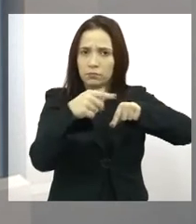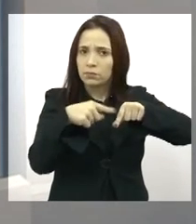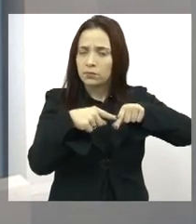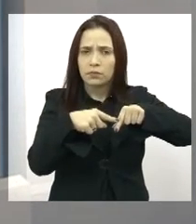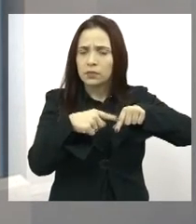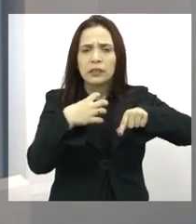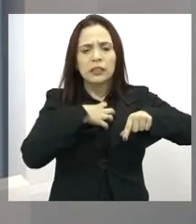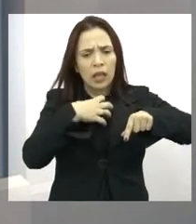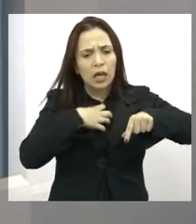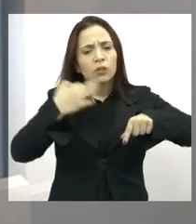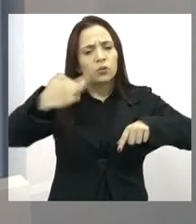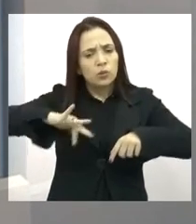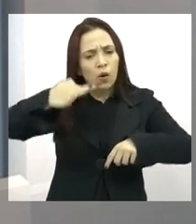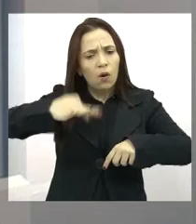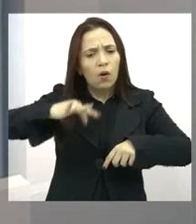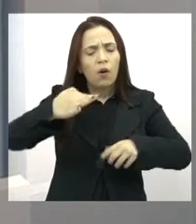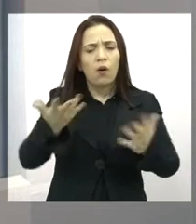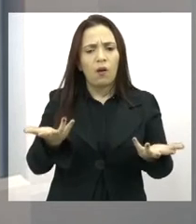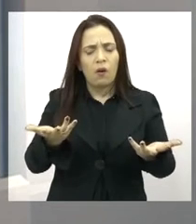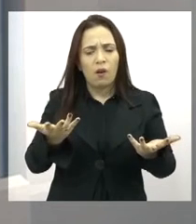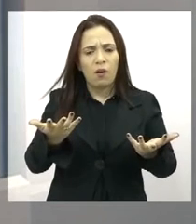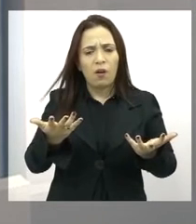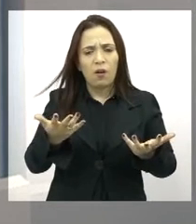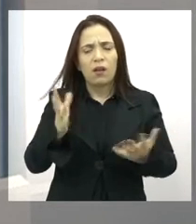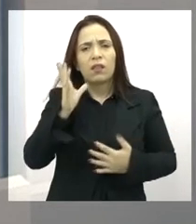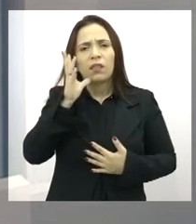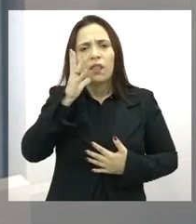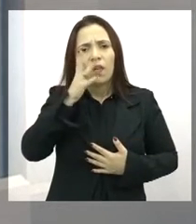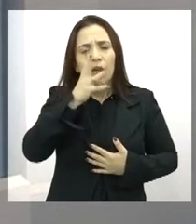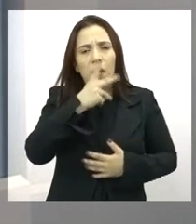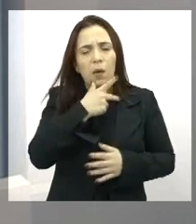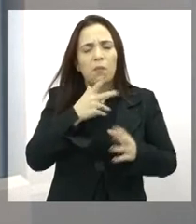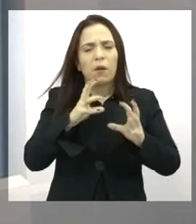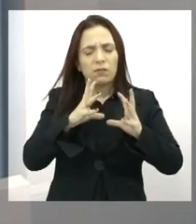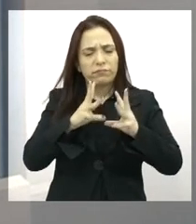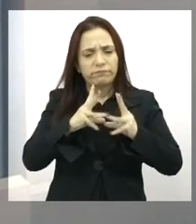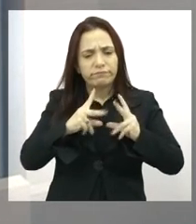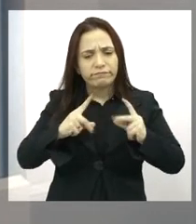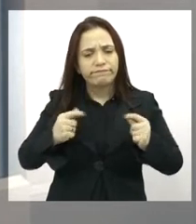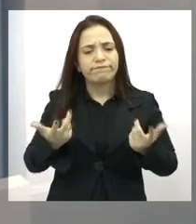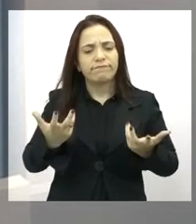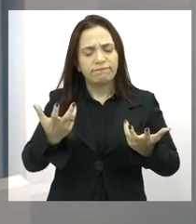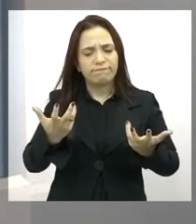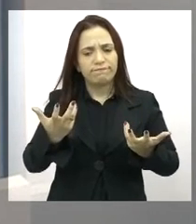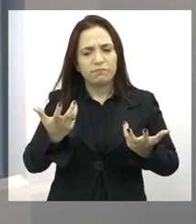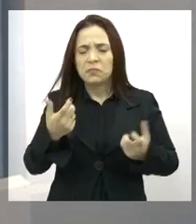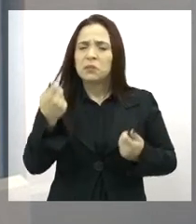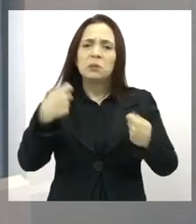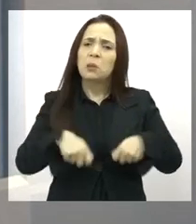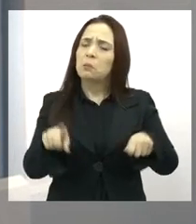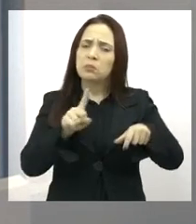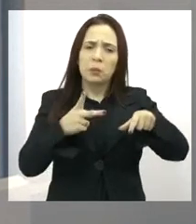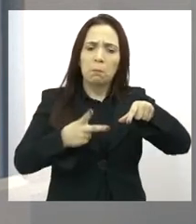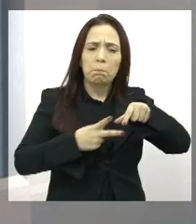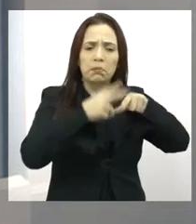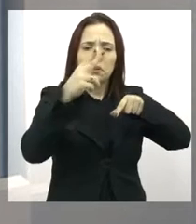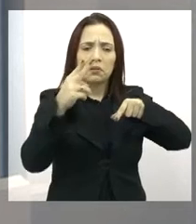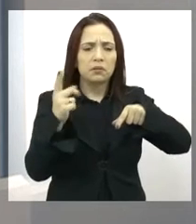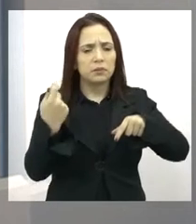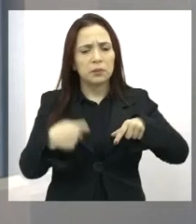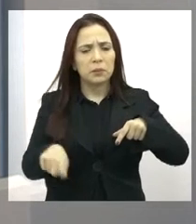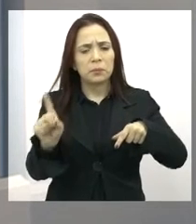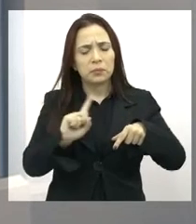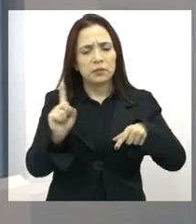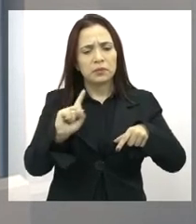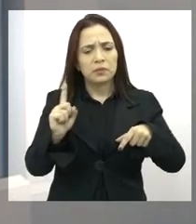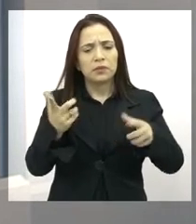doloroso, aquilo tem uma recuperação lenta, né, machuca, e não tem necessidade, na maioria das vezes,